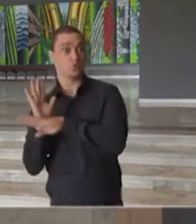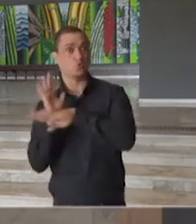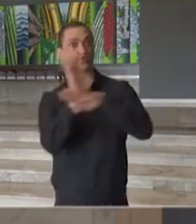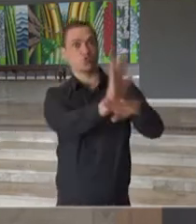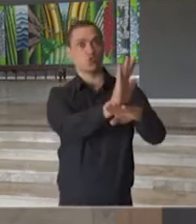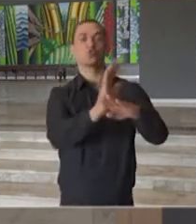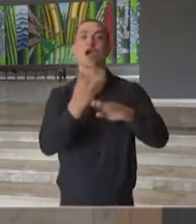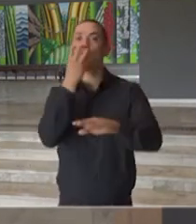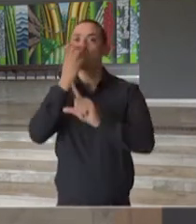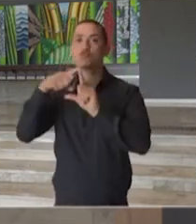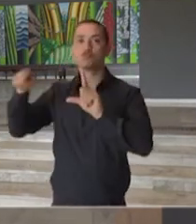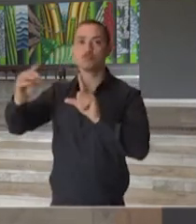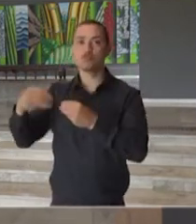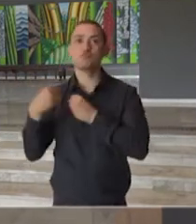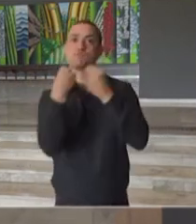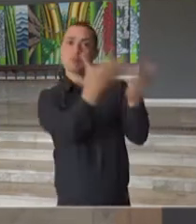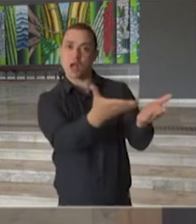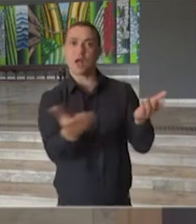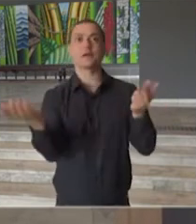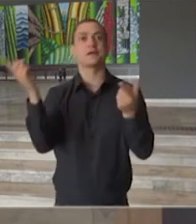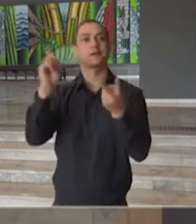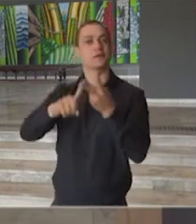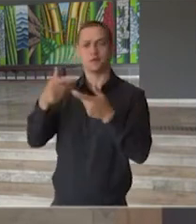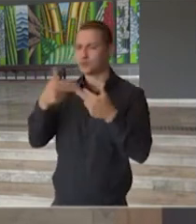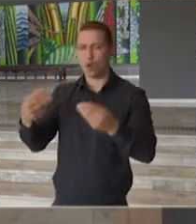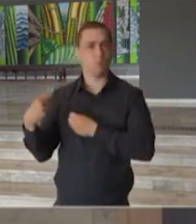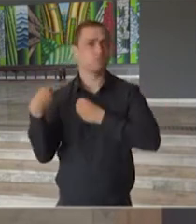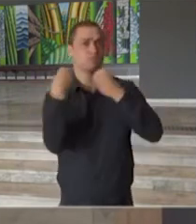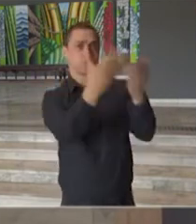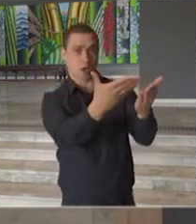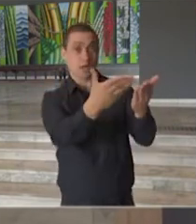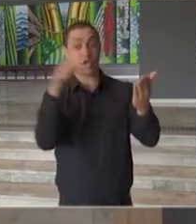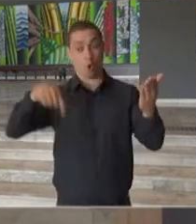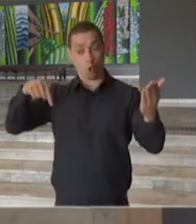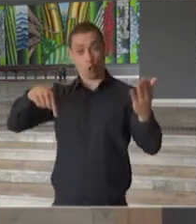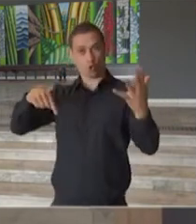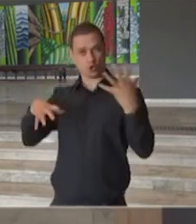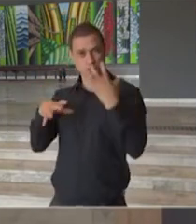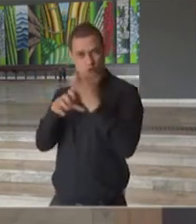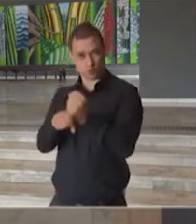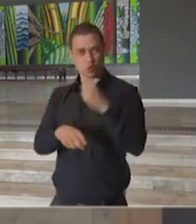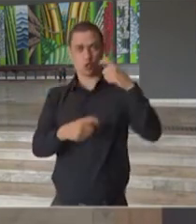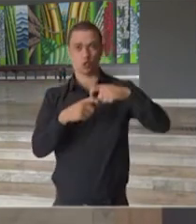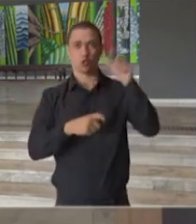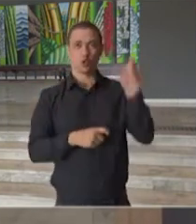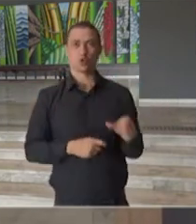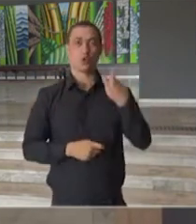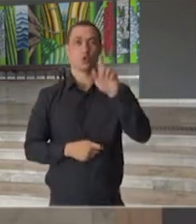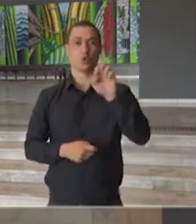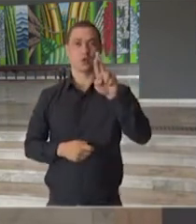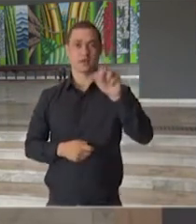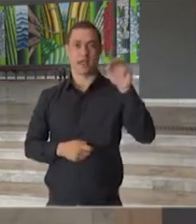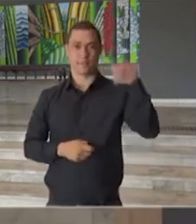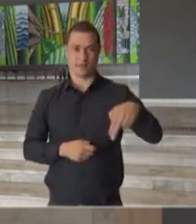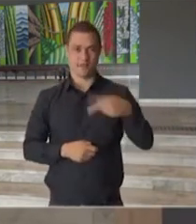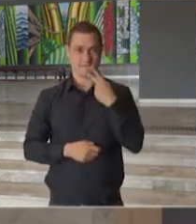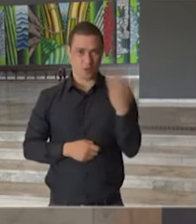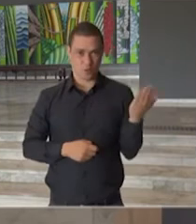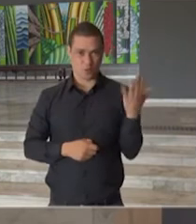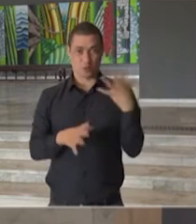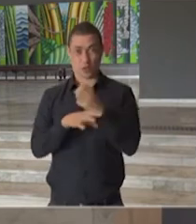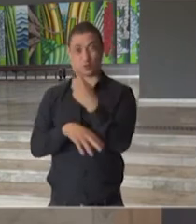distribuindo respiradores em todo o interior do estado e com essa distribuição de hoje, que o doutor José Henrique Guermann apontou,